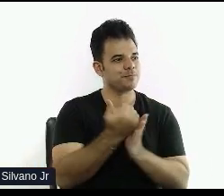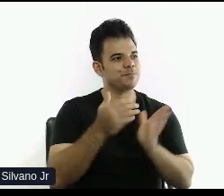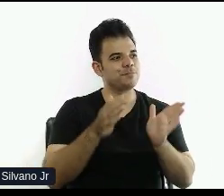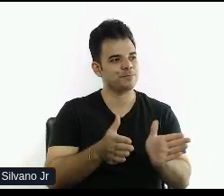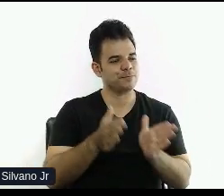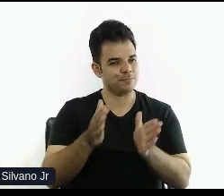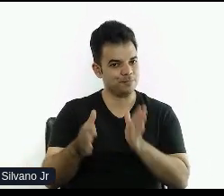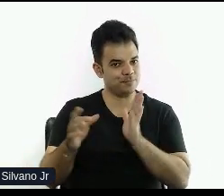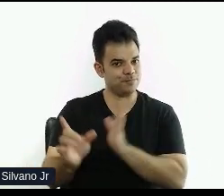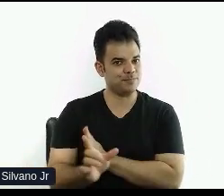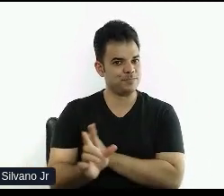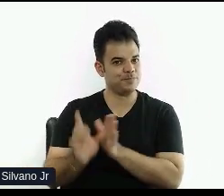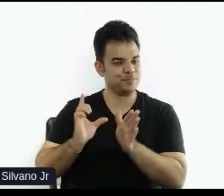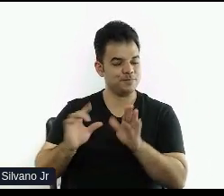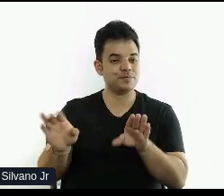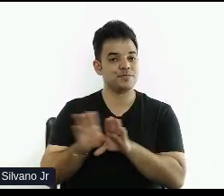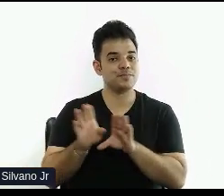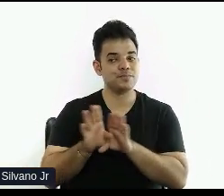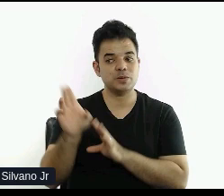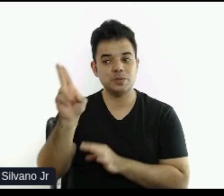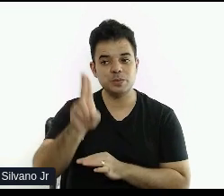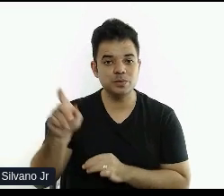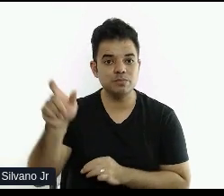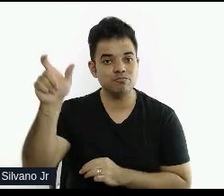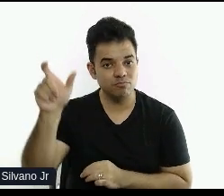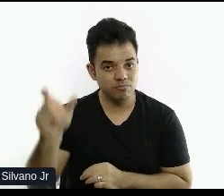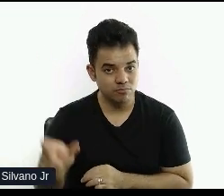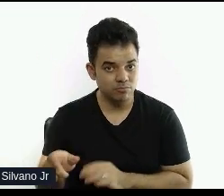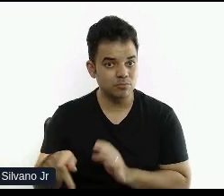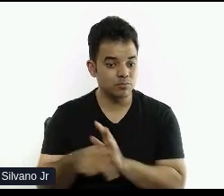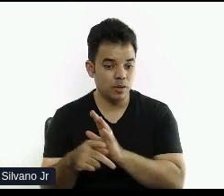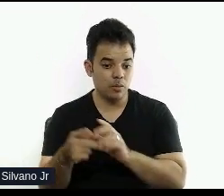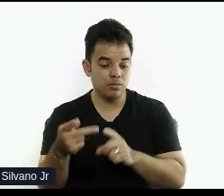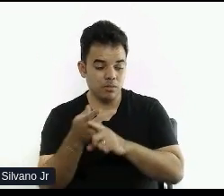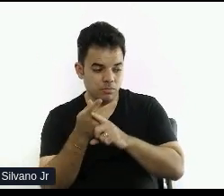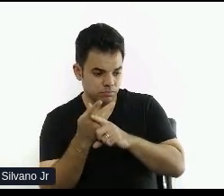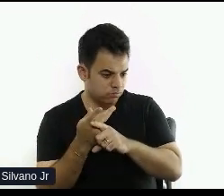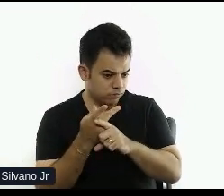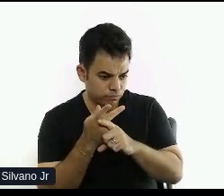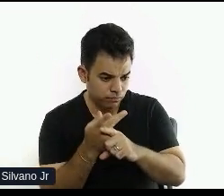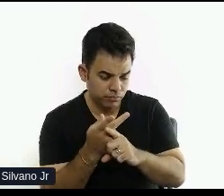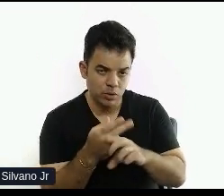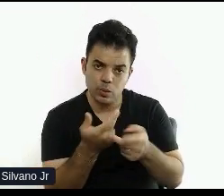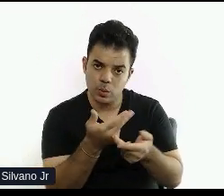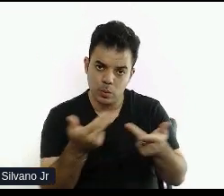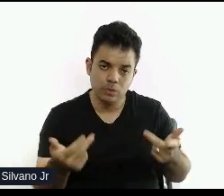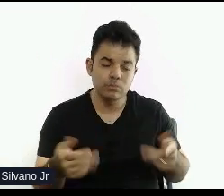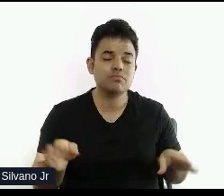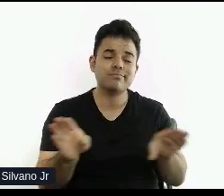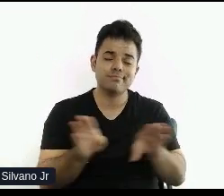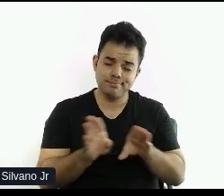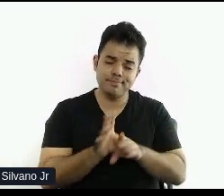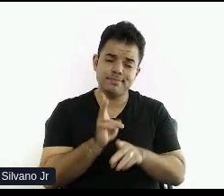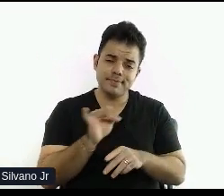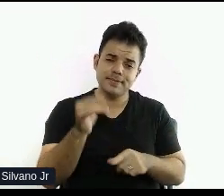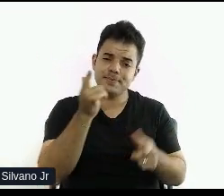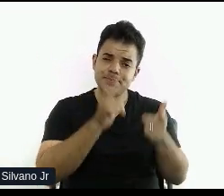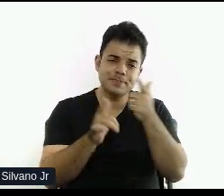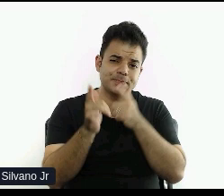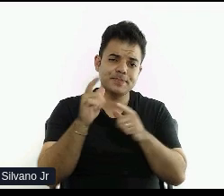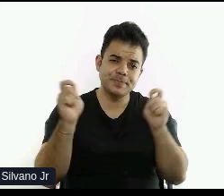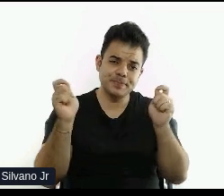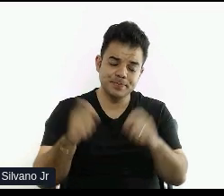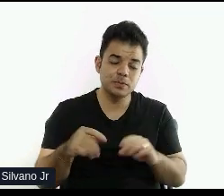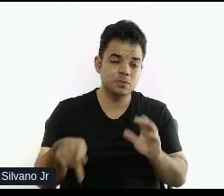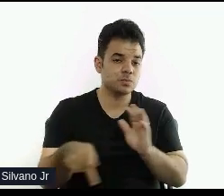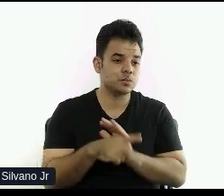à medida que mais usuários priorizam a acessibilidade, os mecanismos de pesquisa, né? Mecanismos de busca também vão fazer isso. Então, isso é um comportamento